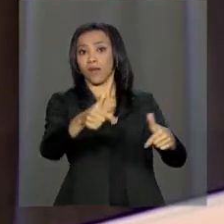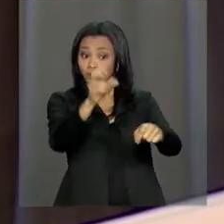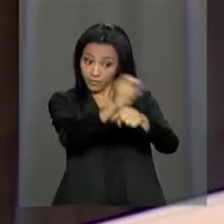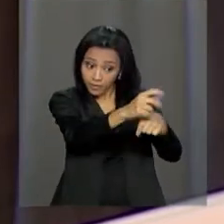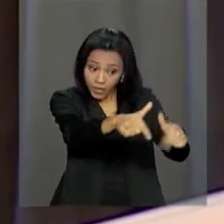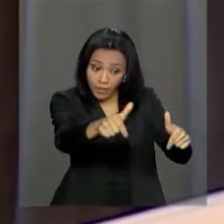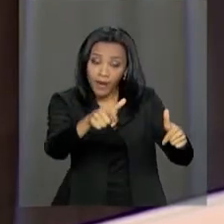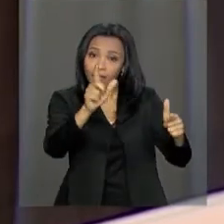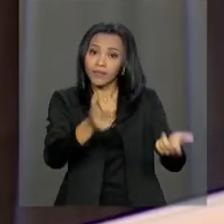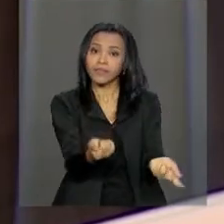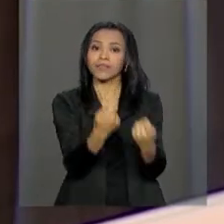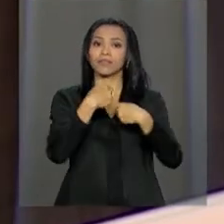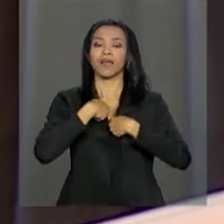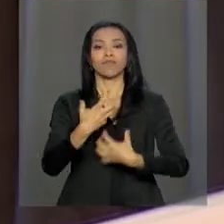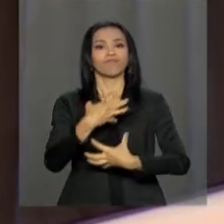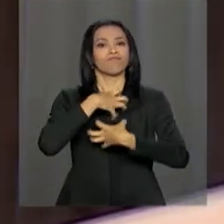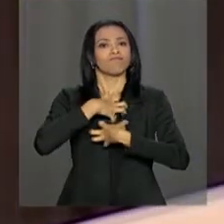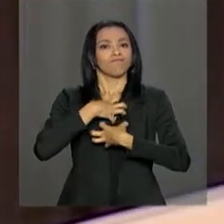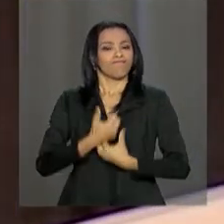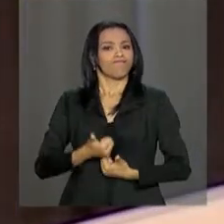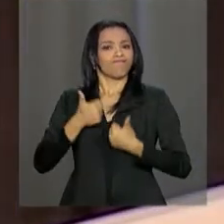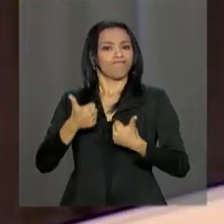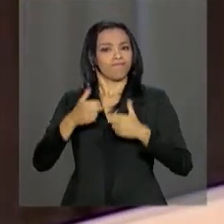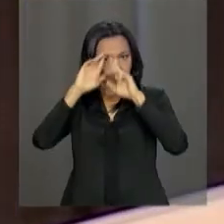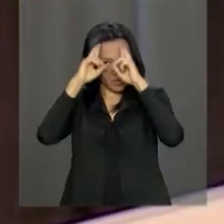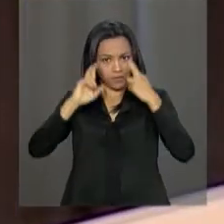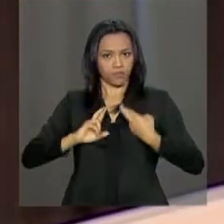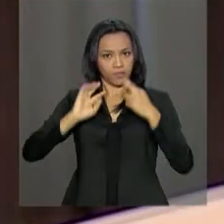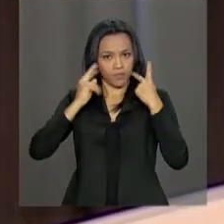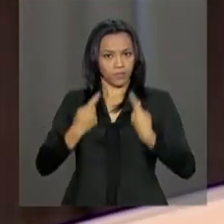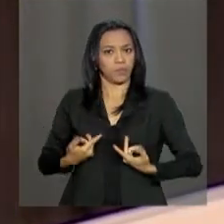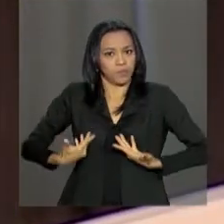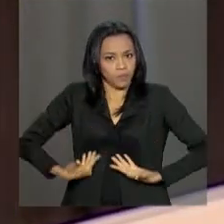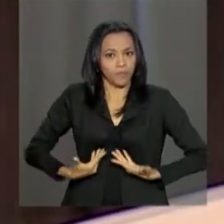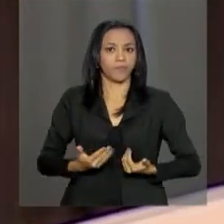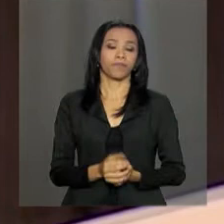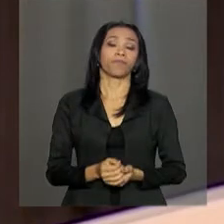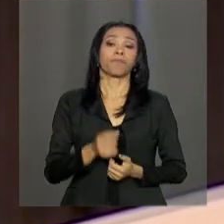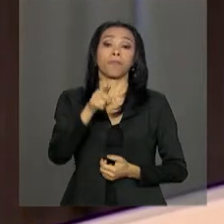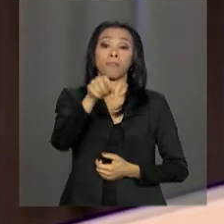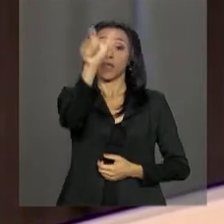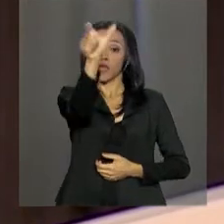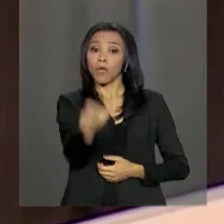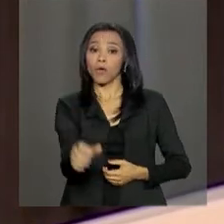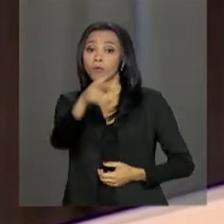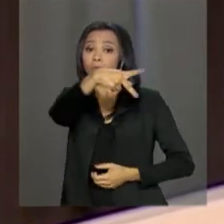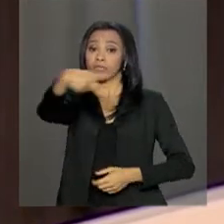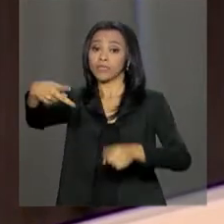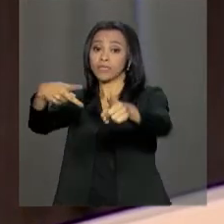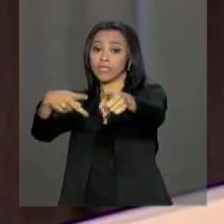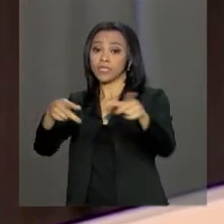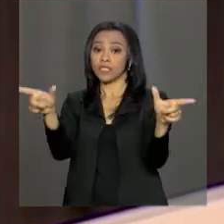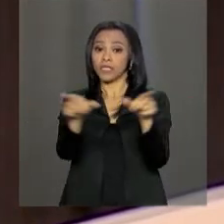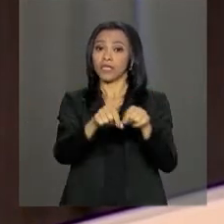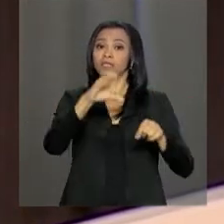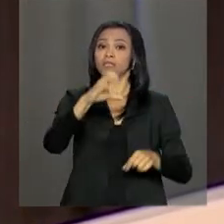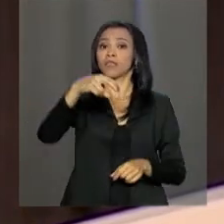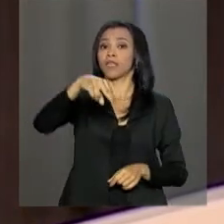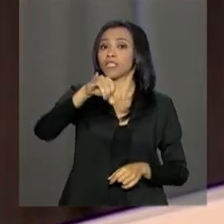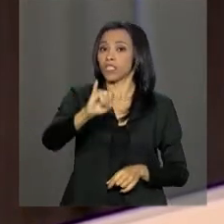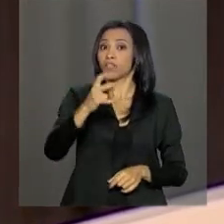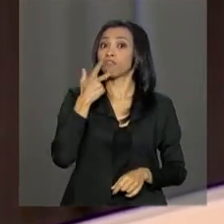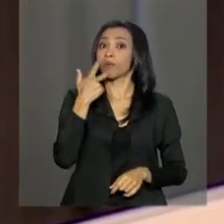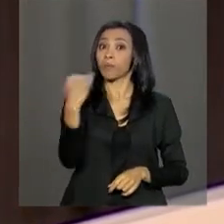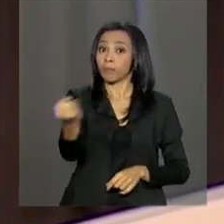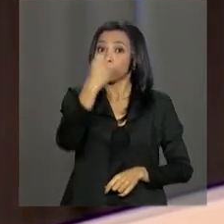o que mais dá dignidade à pessoa humana. O presidente da CNI destacou a importância da indústria para a economia brasileira.